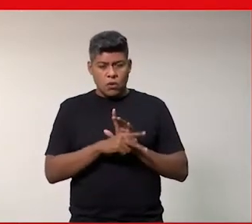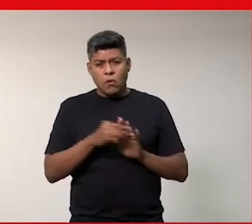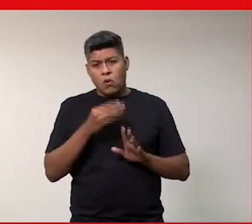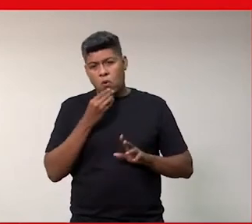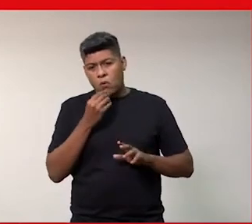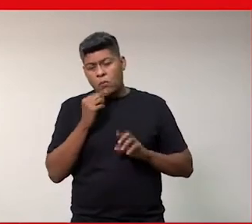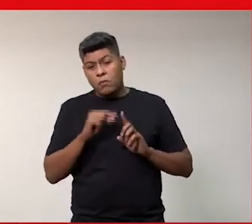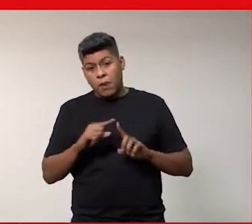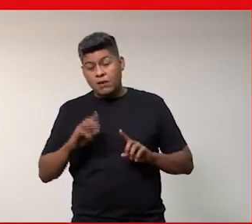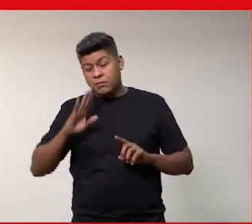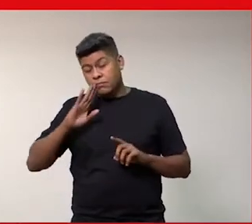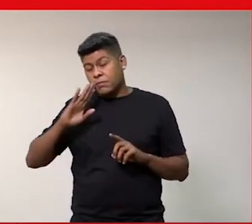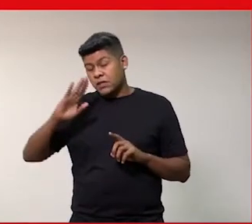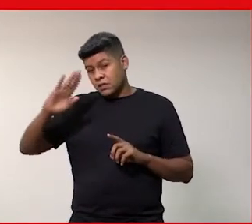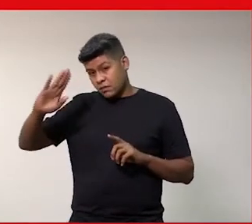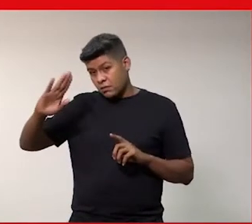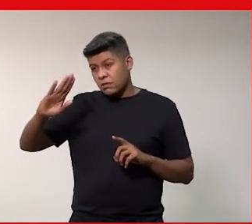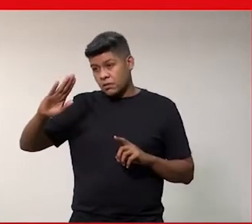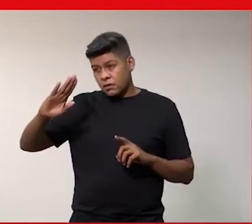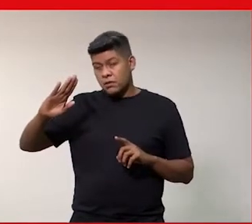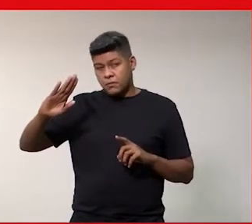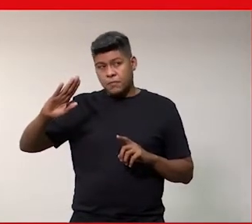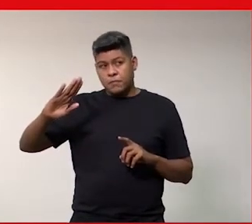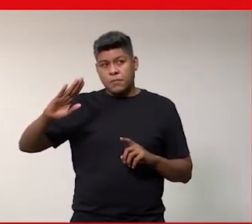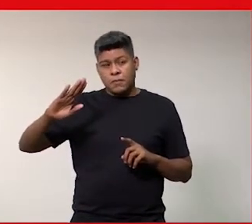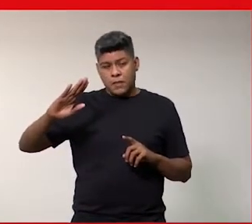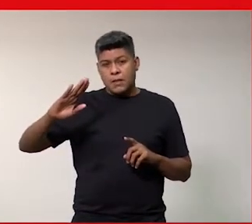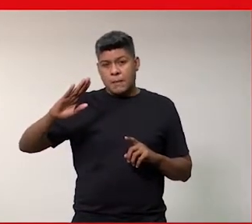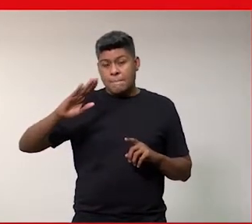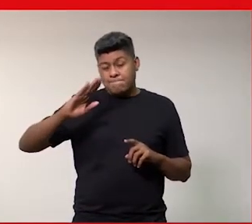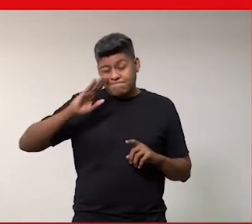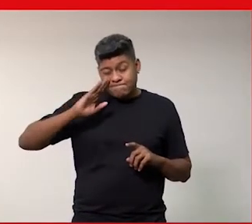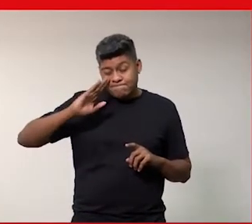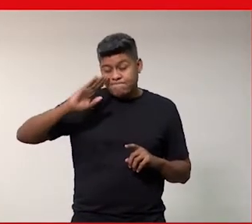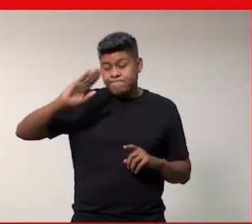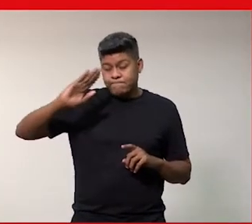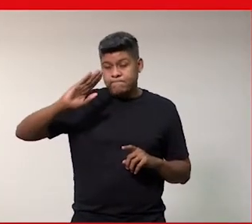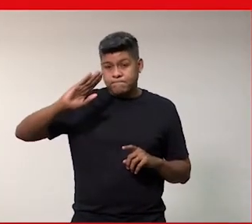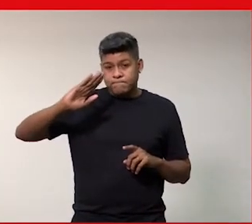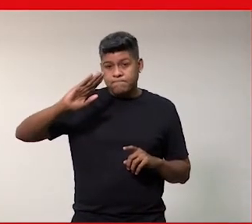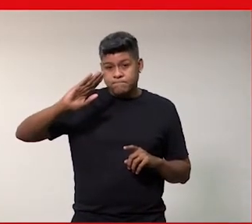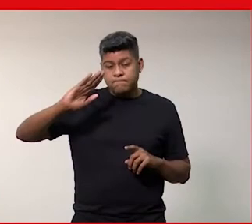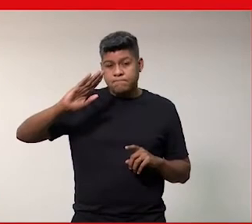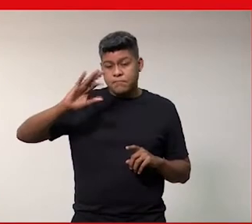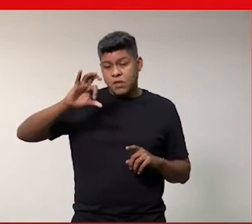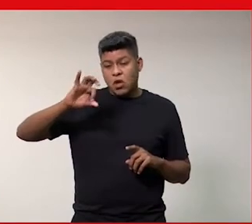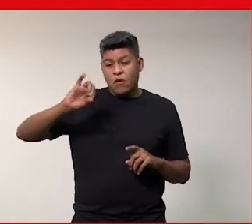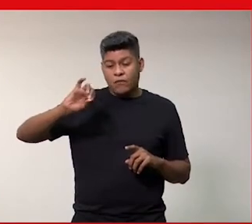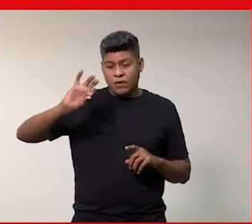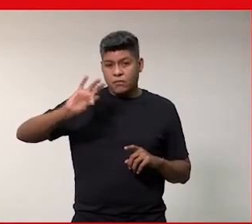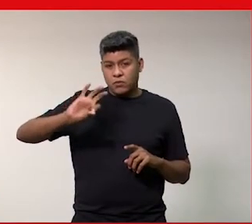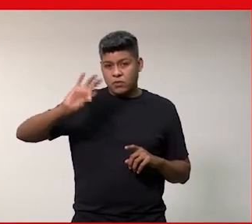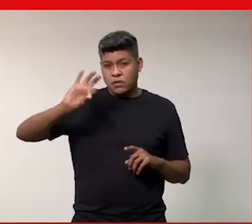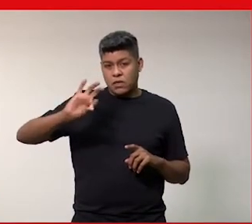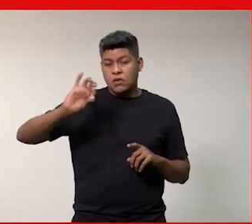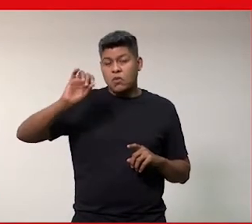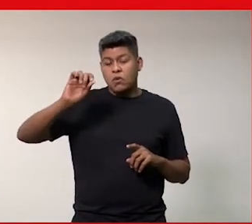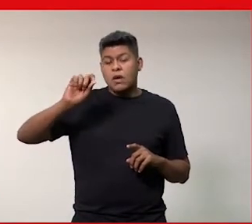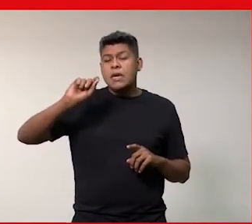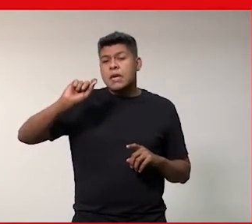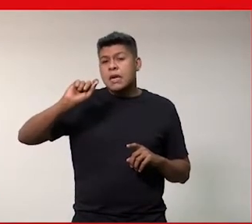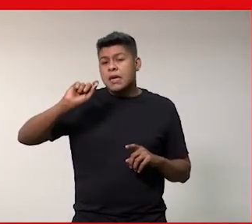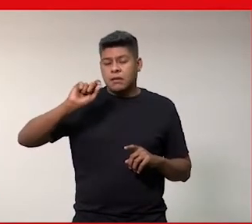mas ele é feito prioritário assim a maior parte percentualmente 90% é em relação